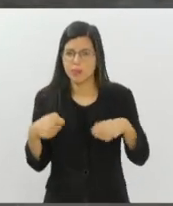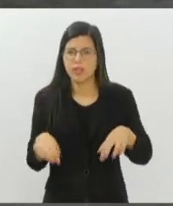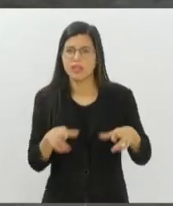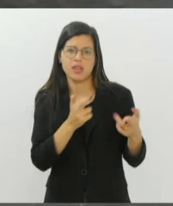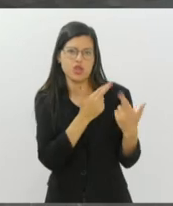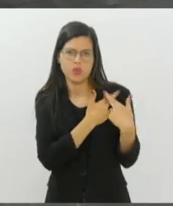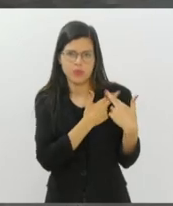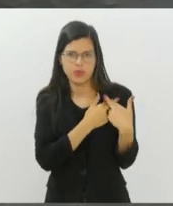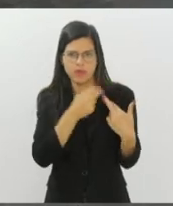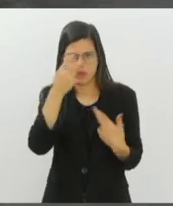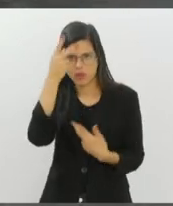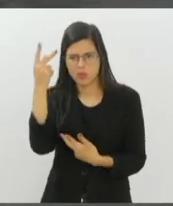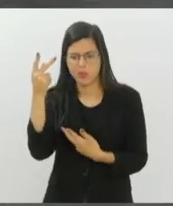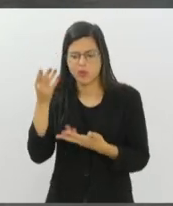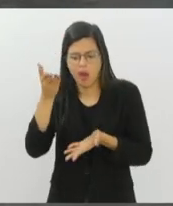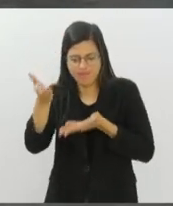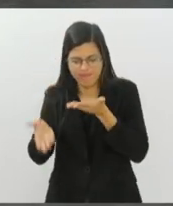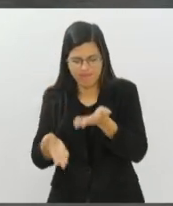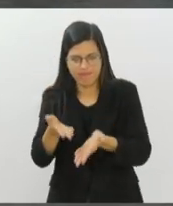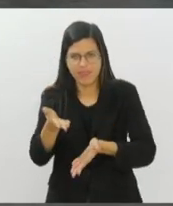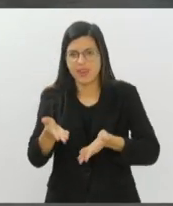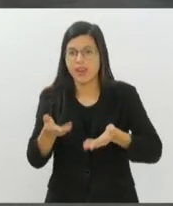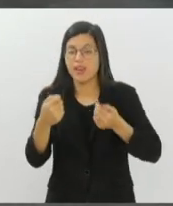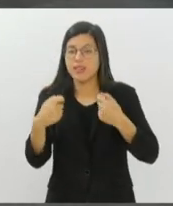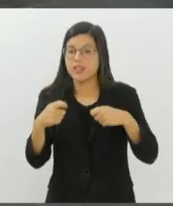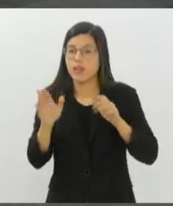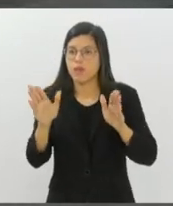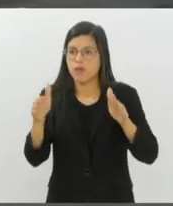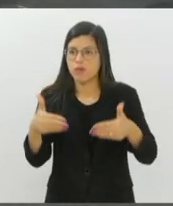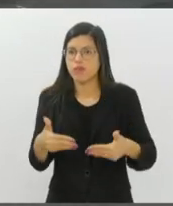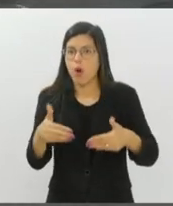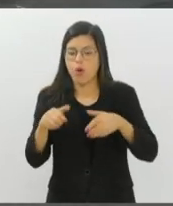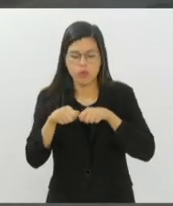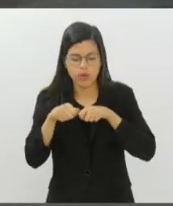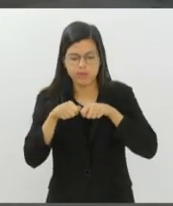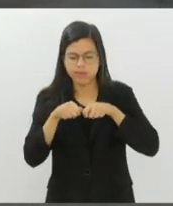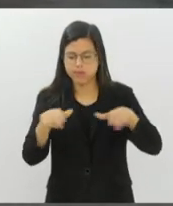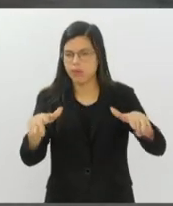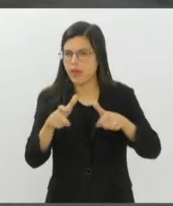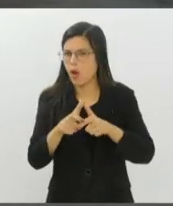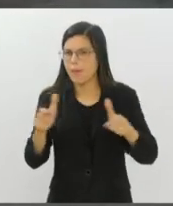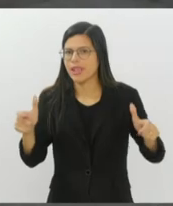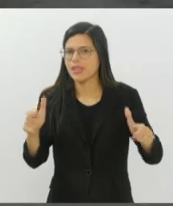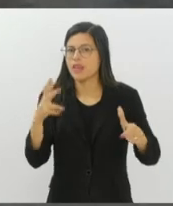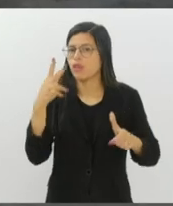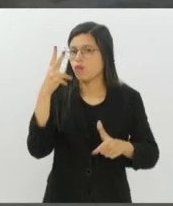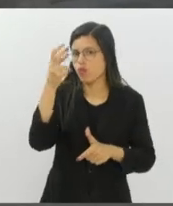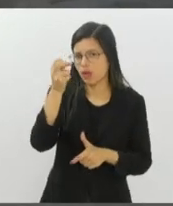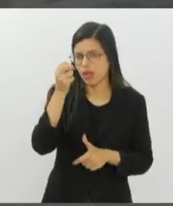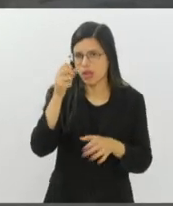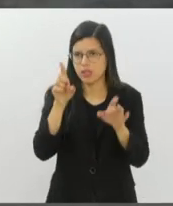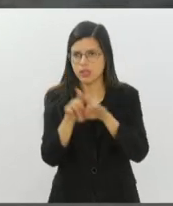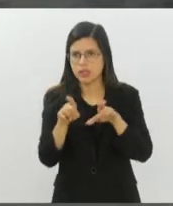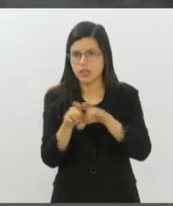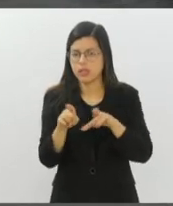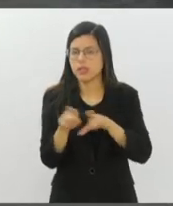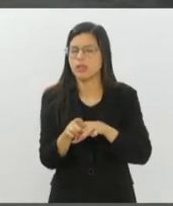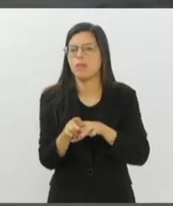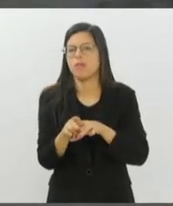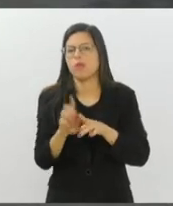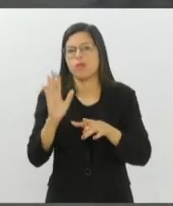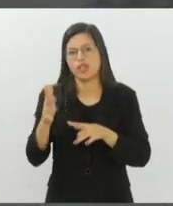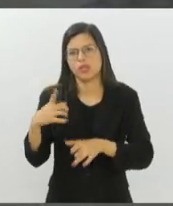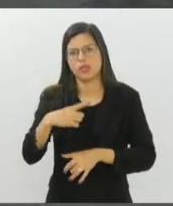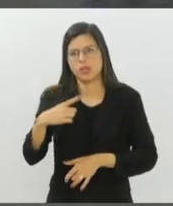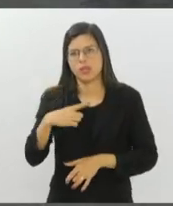atende. Então a gente tem mirado tanto a expansão no que a gente faz, em fortalecer o que a gente faz, quanto ao óbvio abrir novas